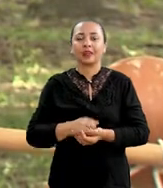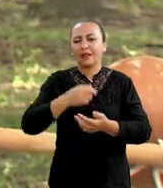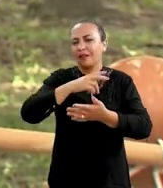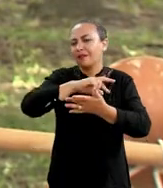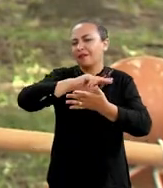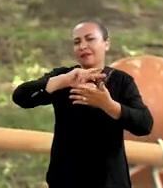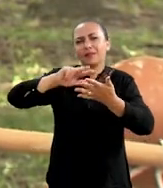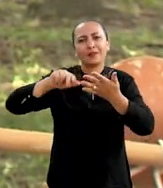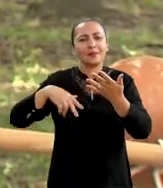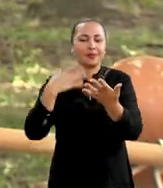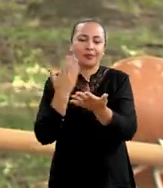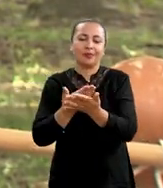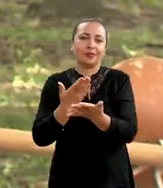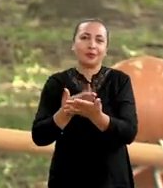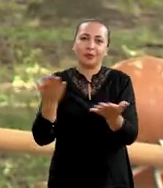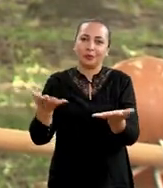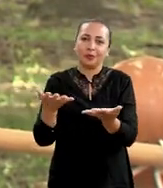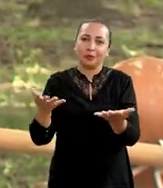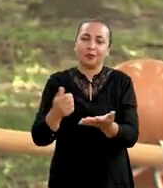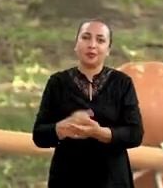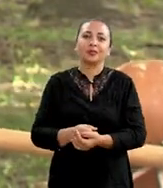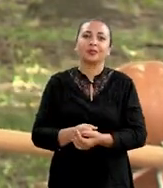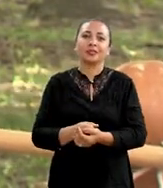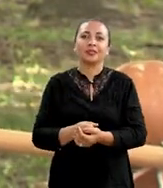vários estudos hoje